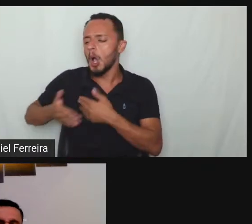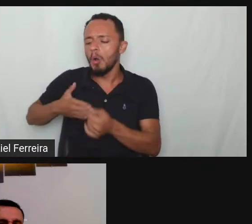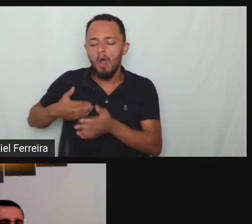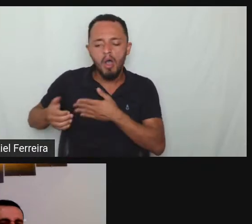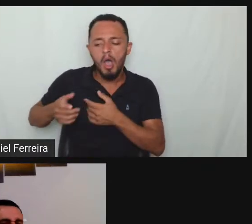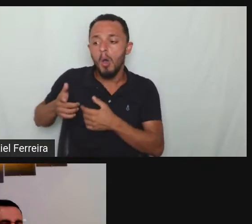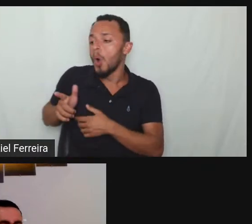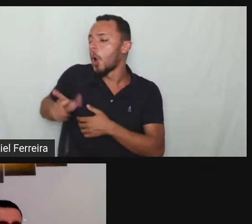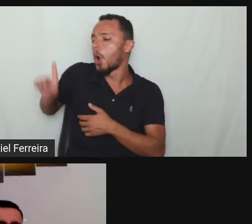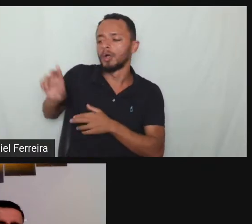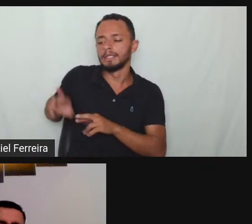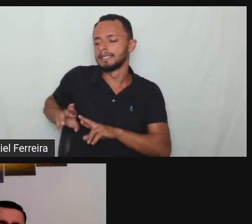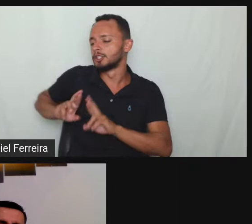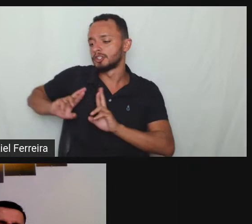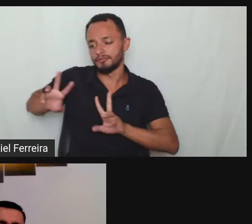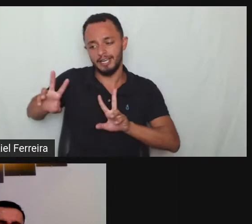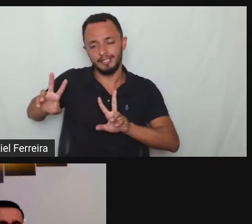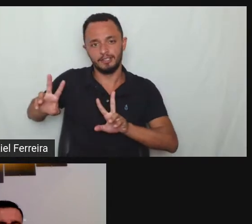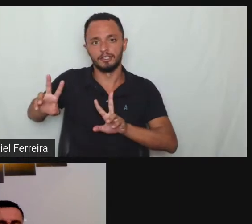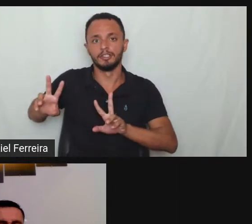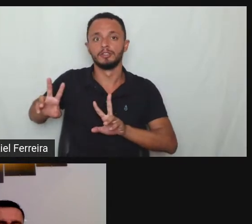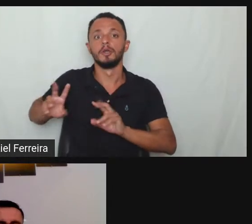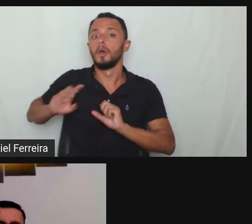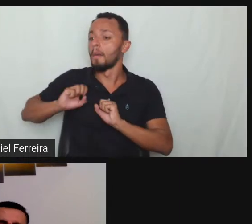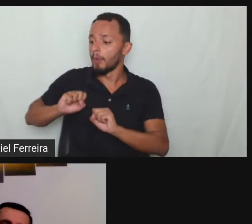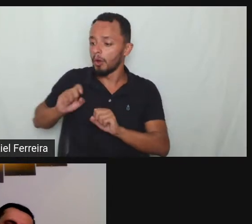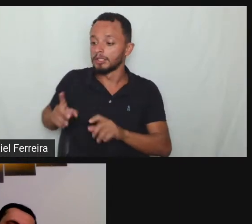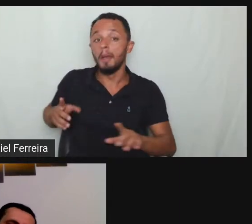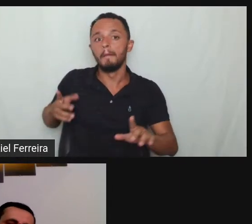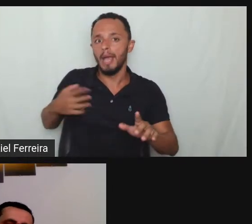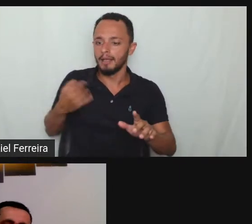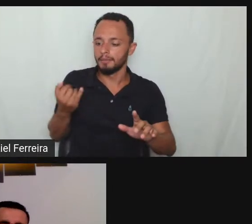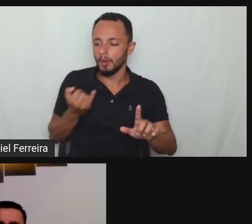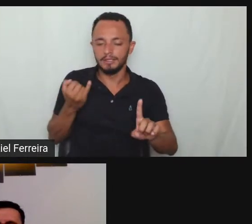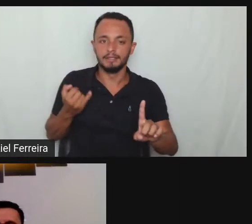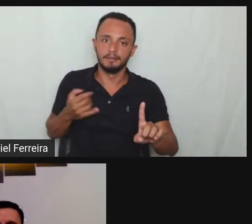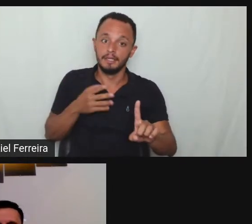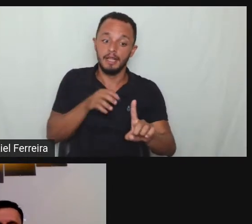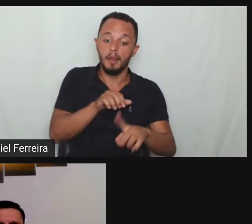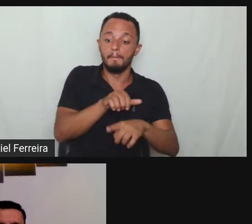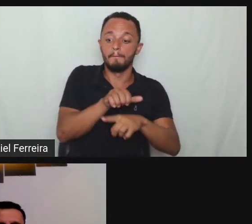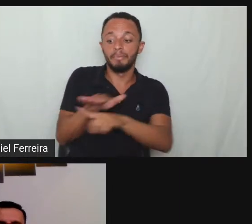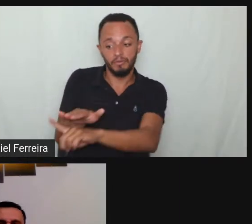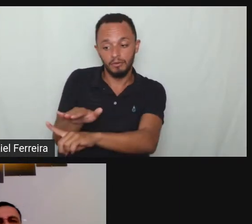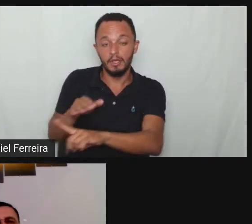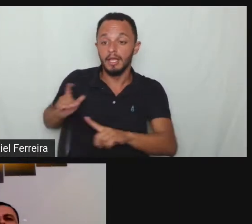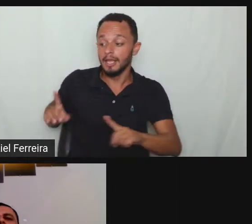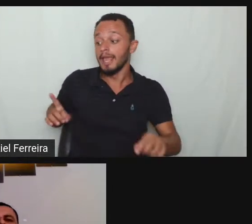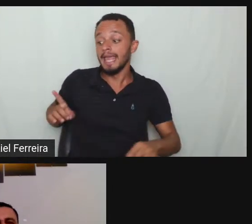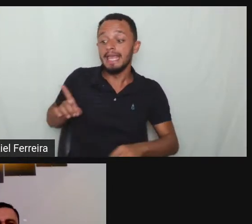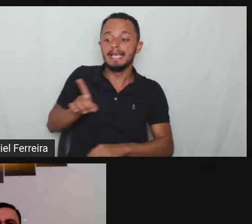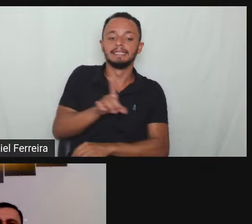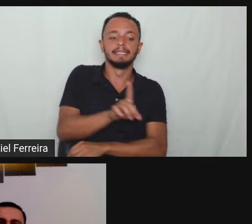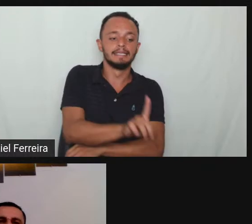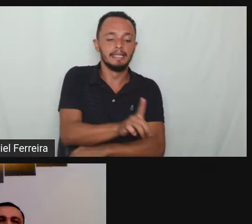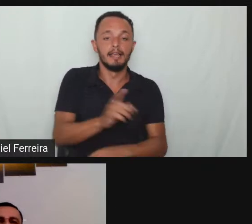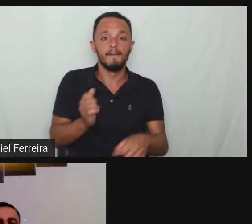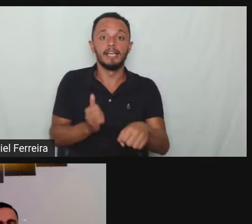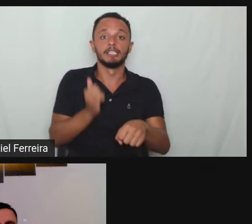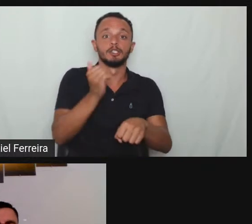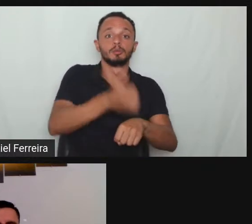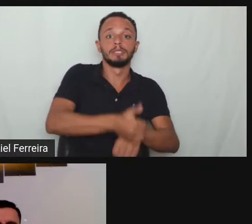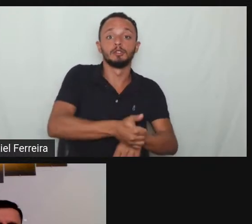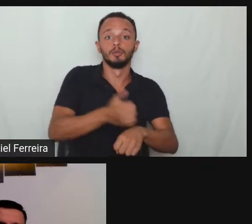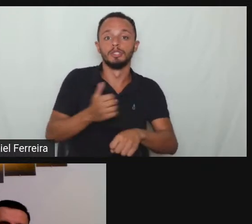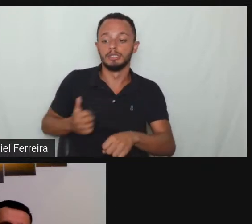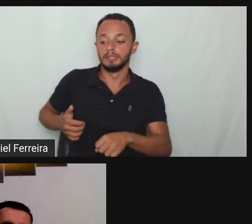mas desde que ocupe ali a aquela cota de funcionário ela ela tá cumprindo lá da lei da